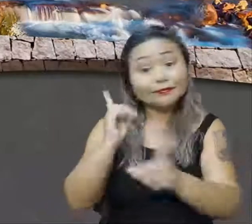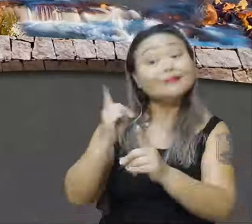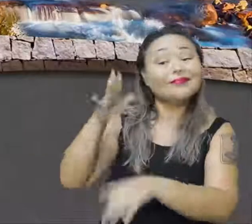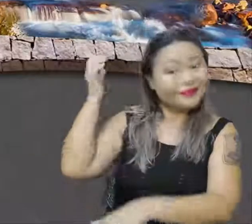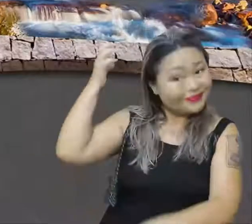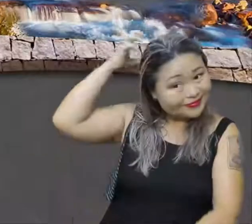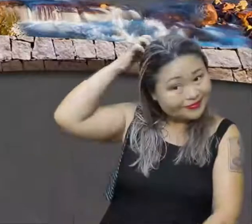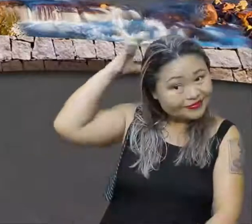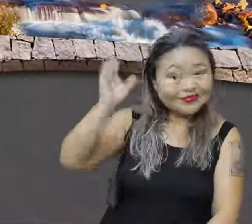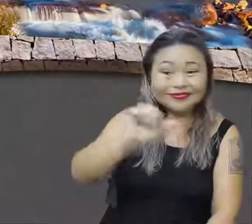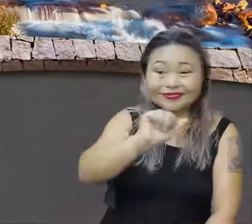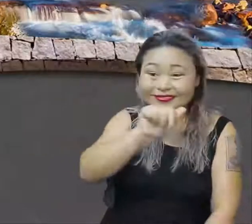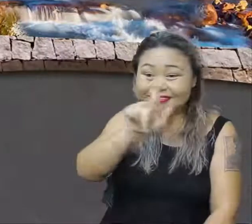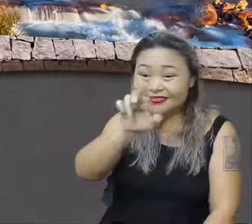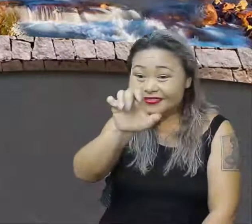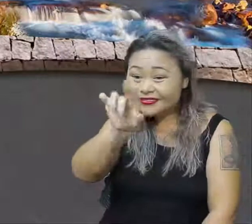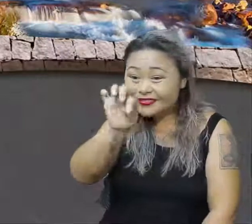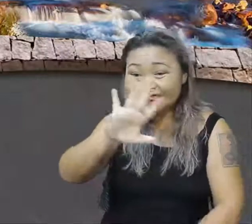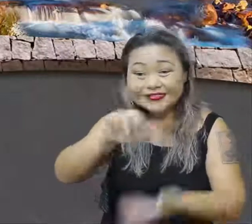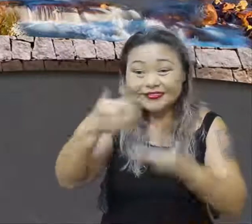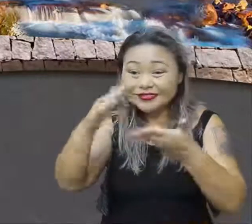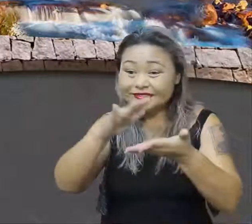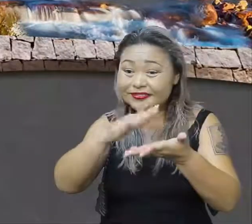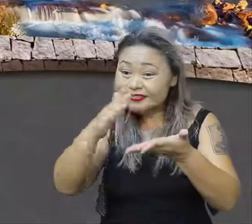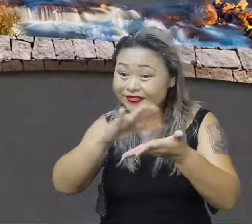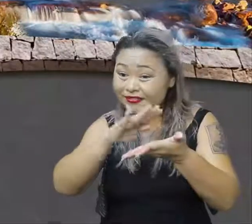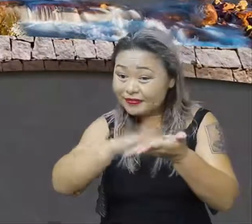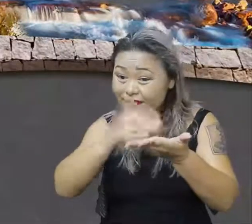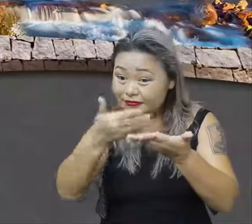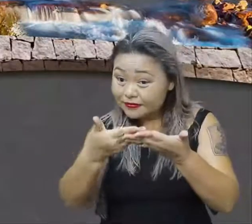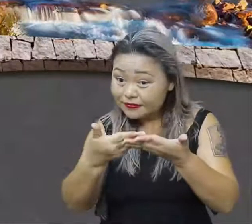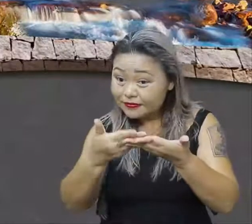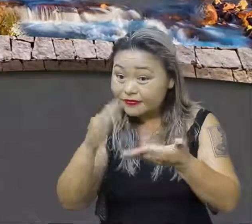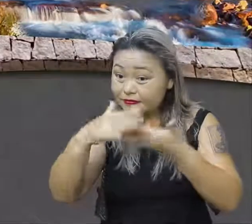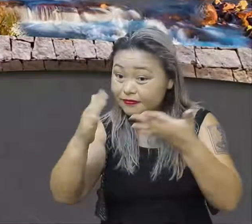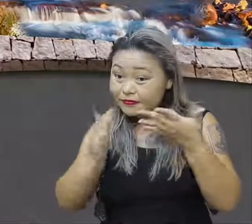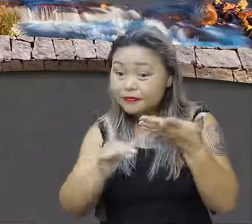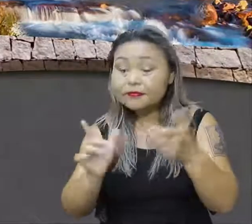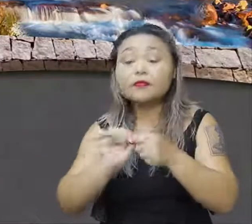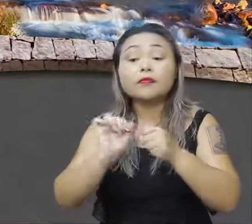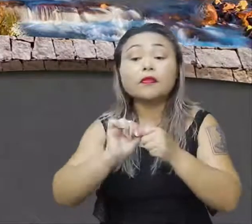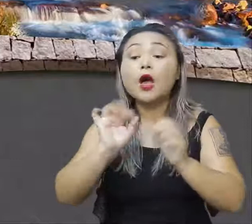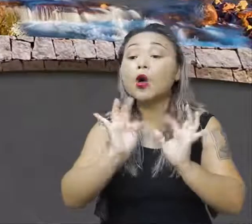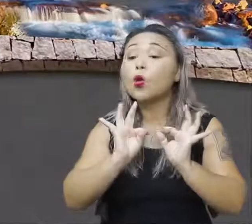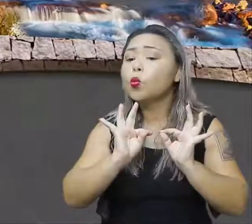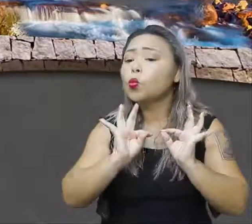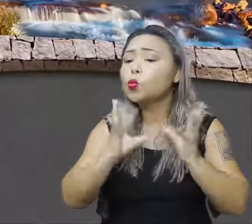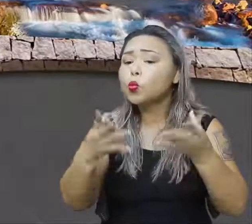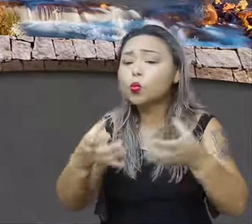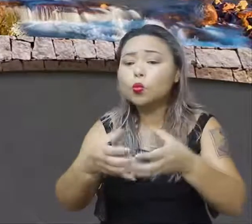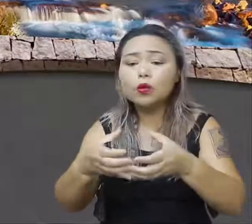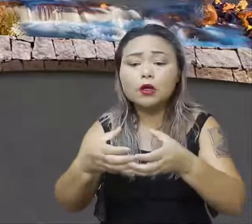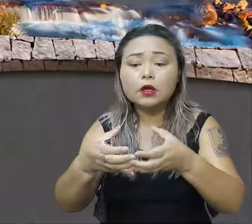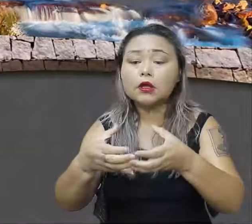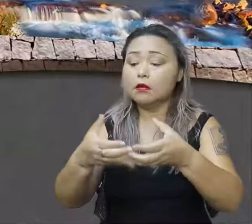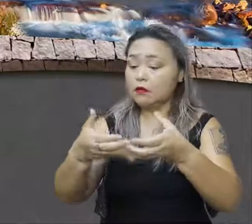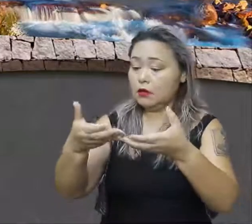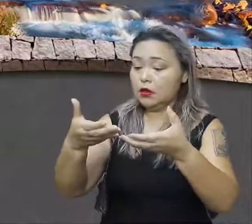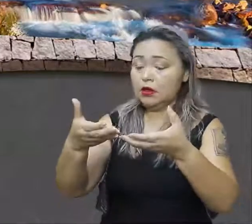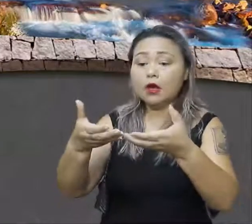Aldelina, junto com a nossa intérprete e toda a equipe da mediação tecnológica.